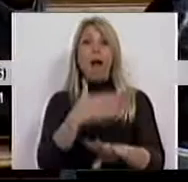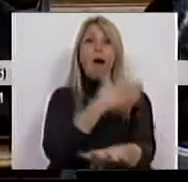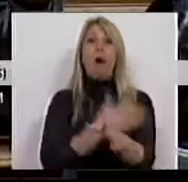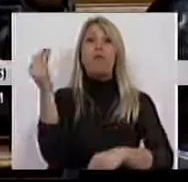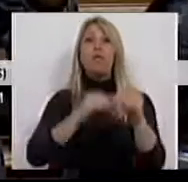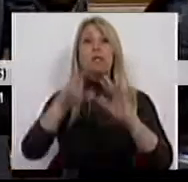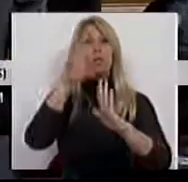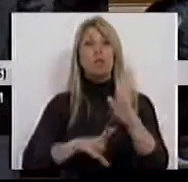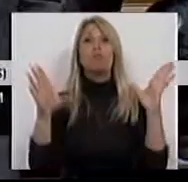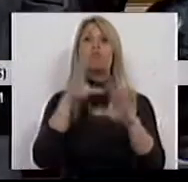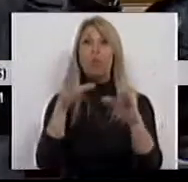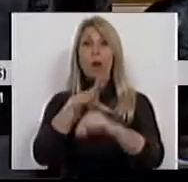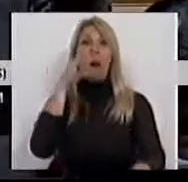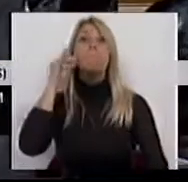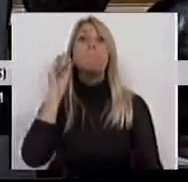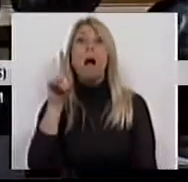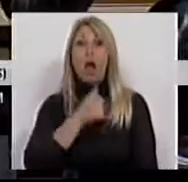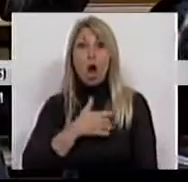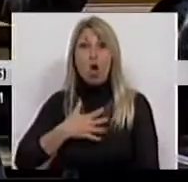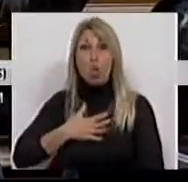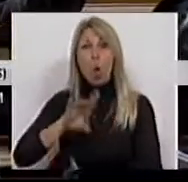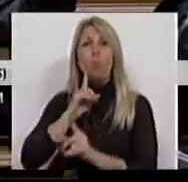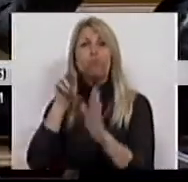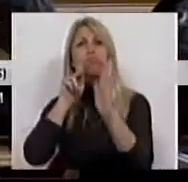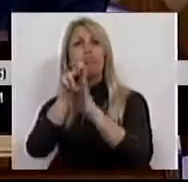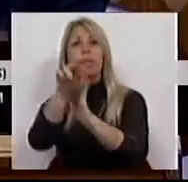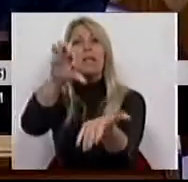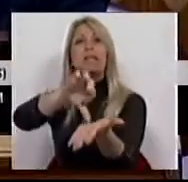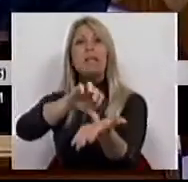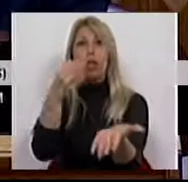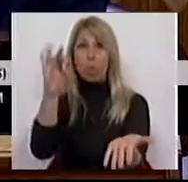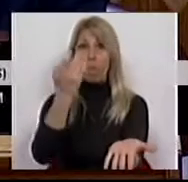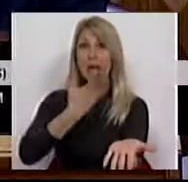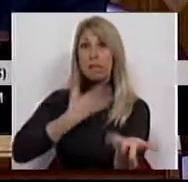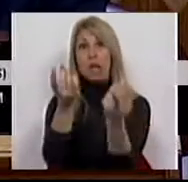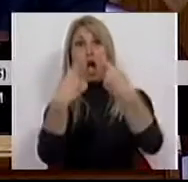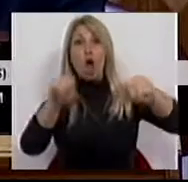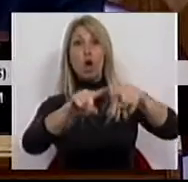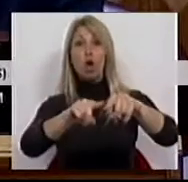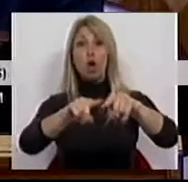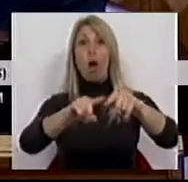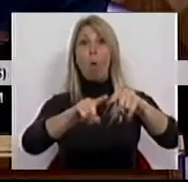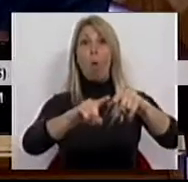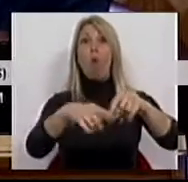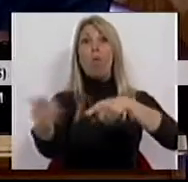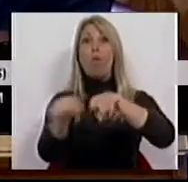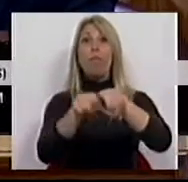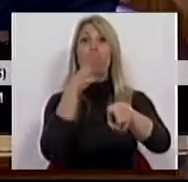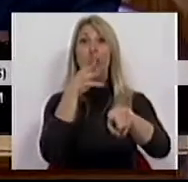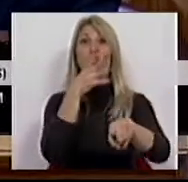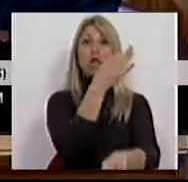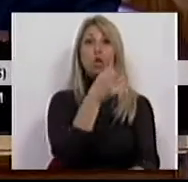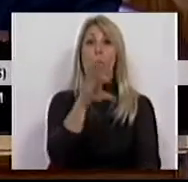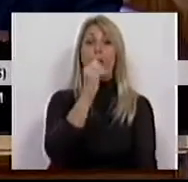extraordinário, em que os banqueiros foram à sede do PSD reunir com os deputados do PSD e do CDS. Foi apenas e só